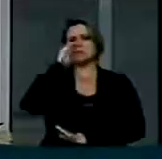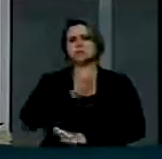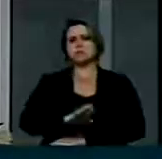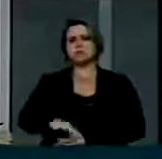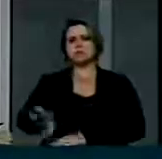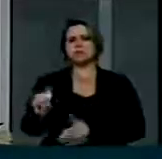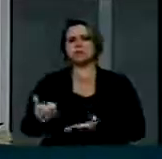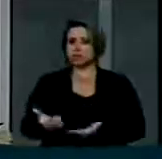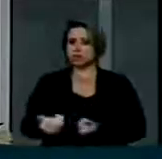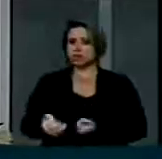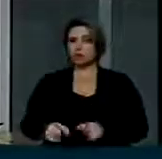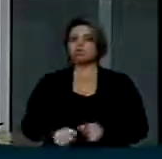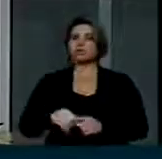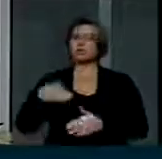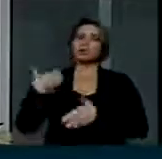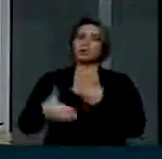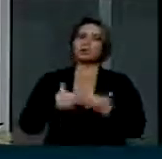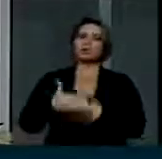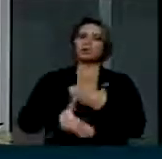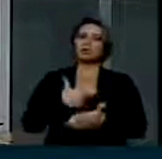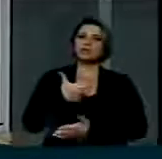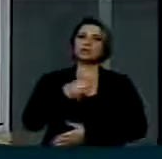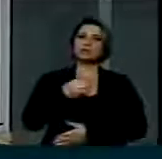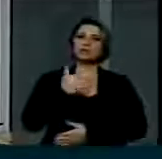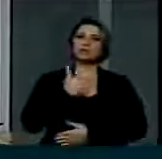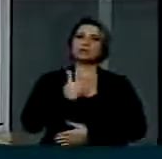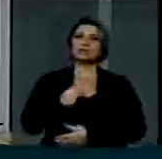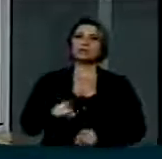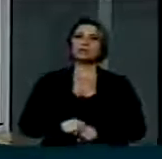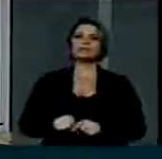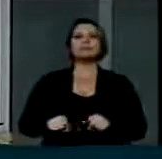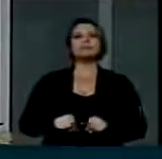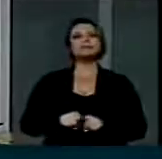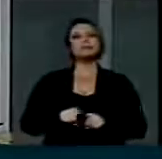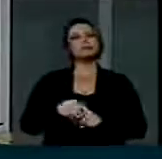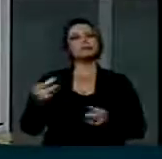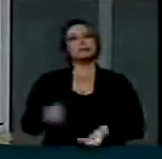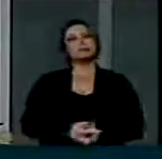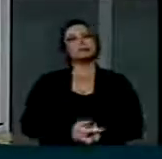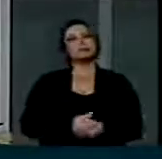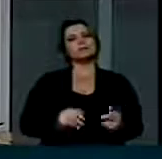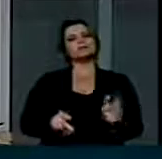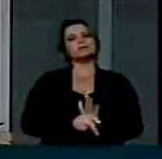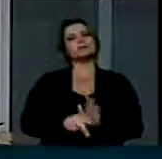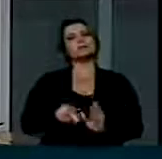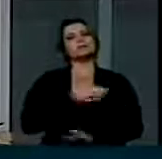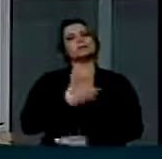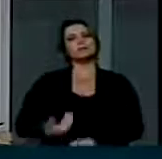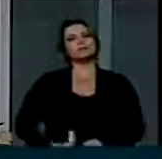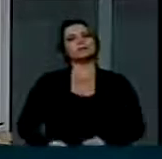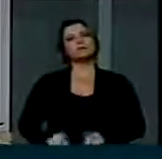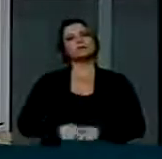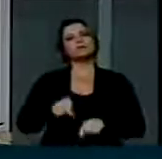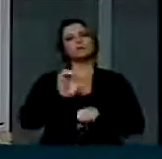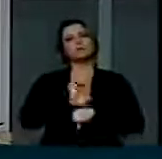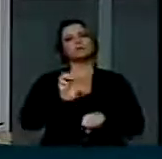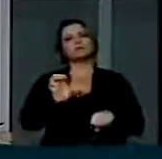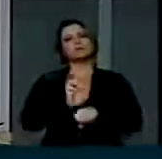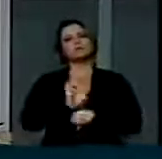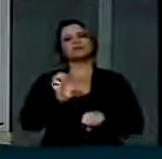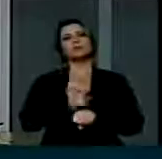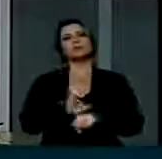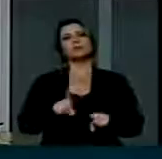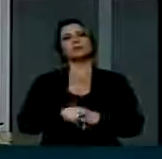adolescentes. Desde 2011, aquela região tem atenção especial do governo do Estado, o